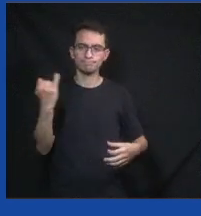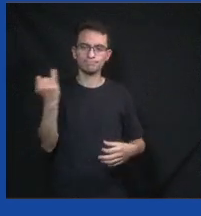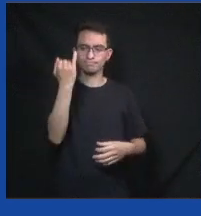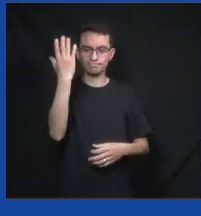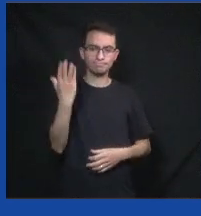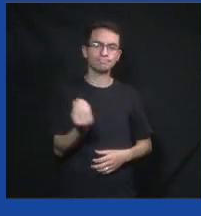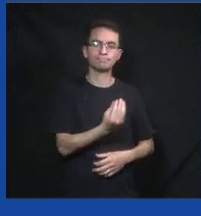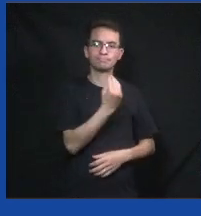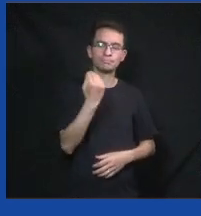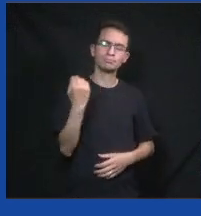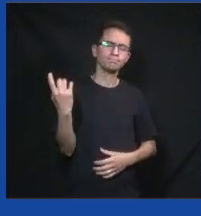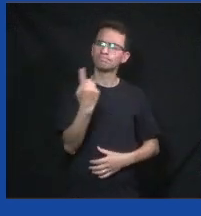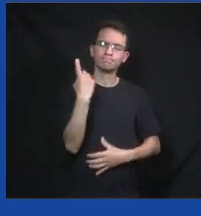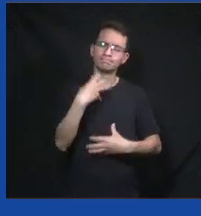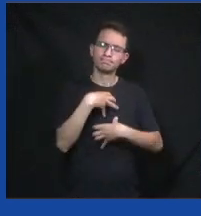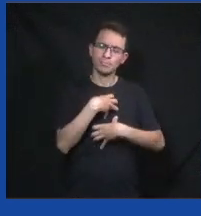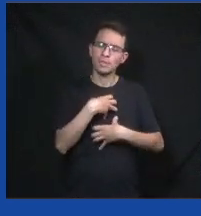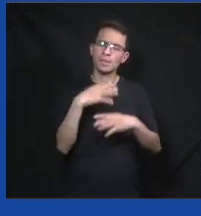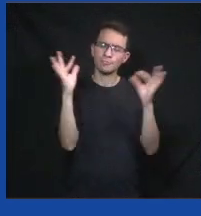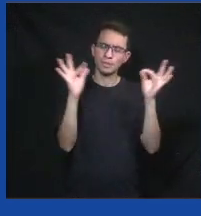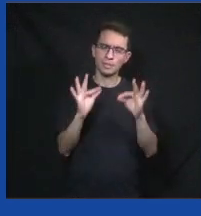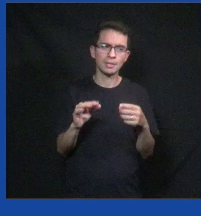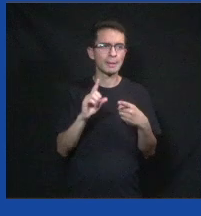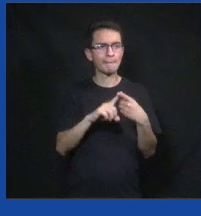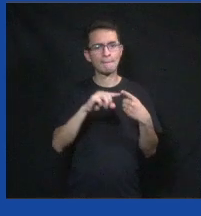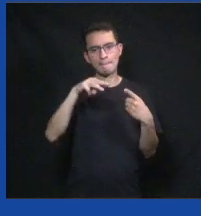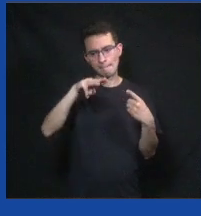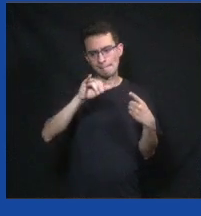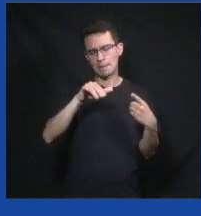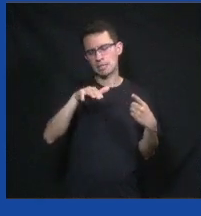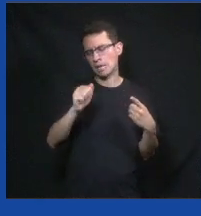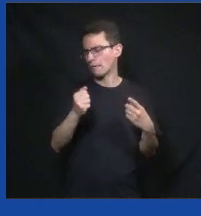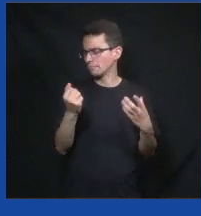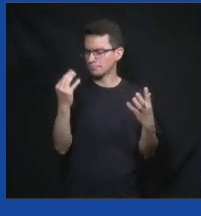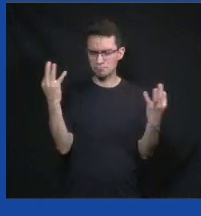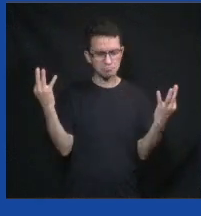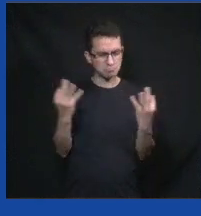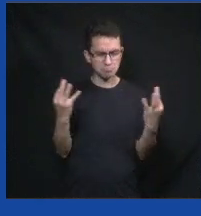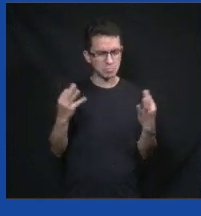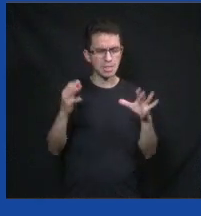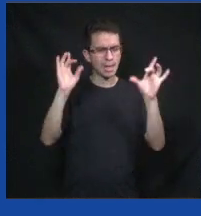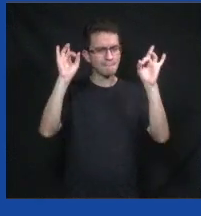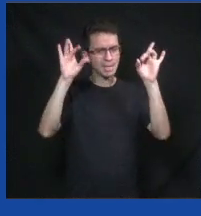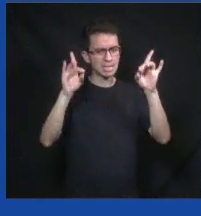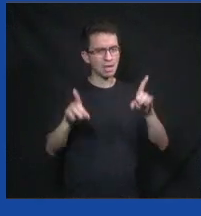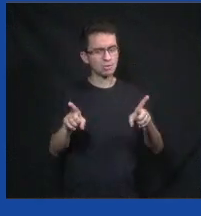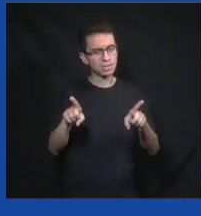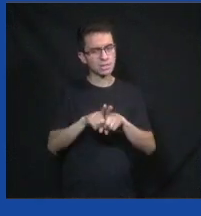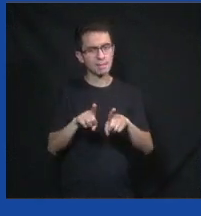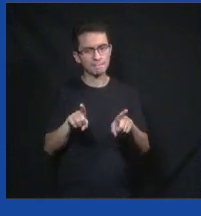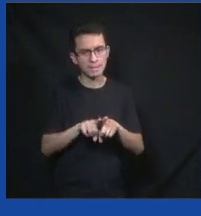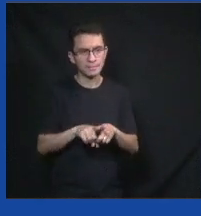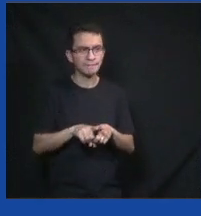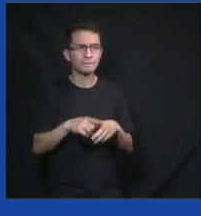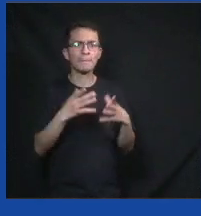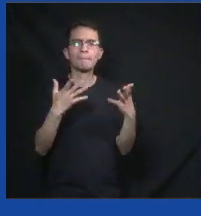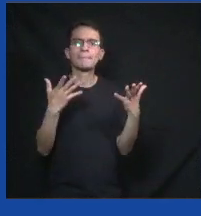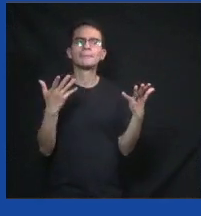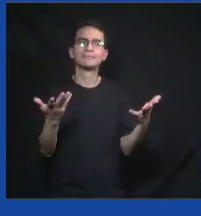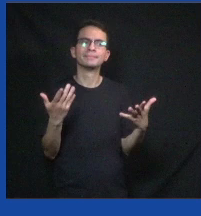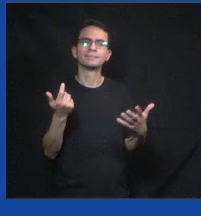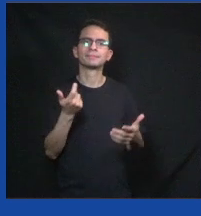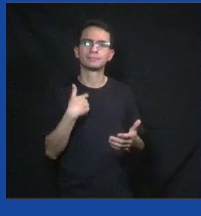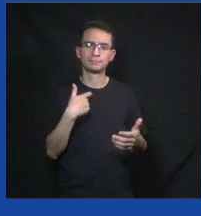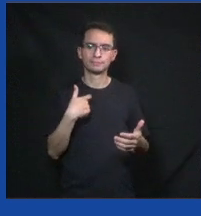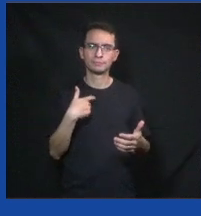muito feliz também de falar depois de Mônica. Mônica é uma pessoa incrível, numa instituição incrível que é a Raps. Eu, inclusive, sou um dos